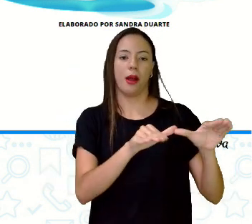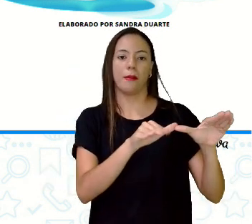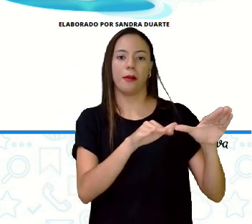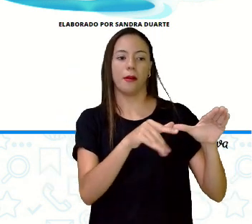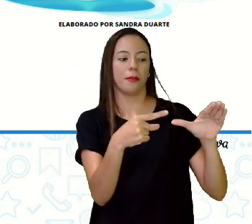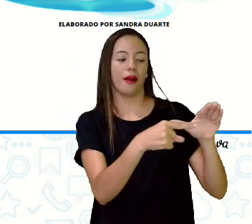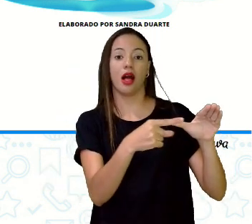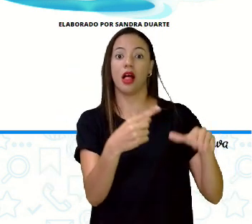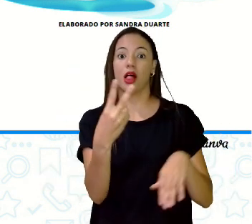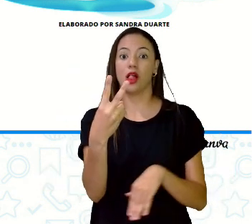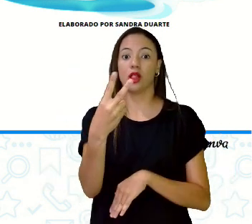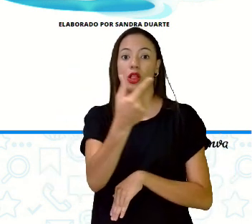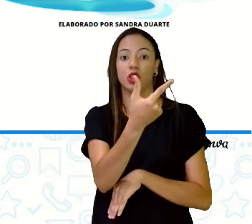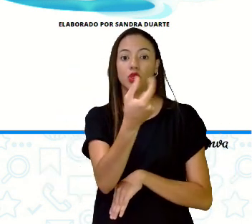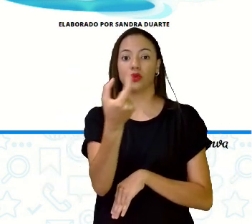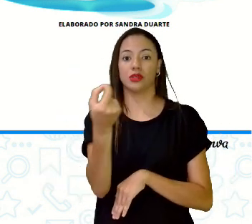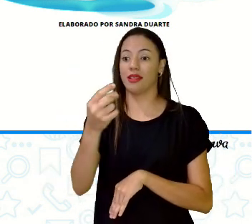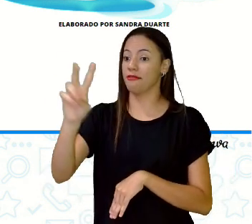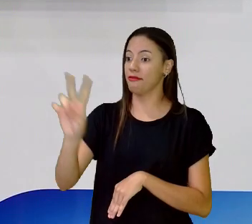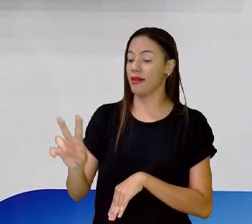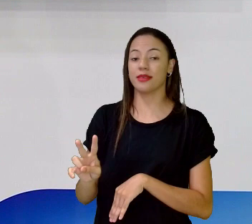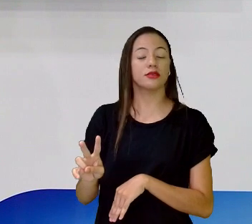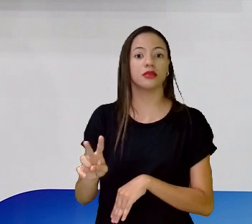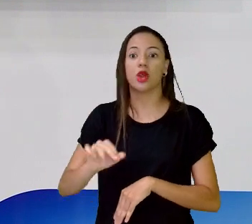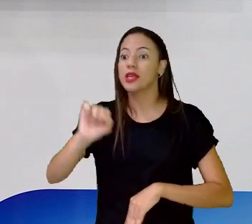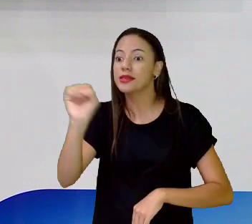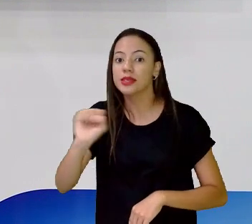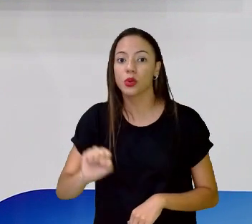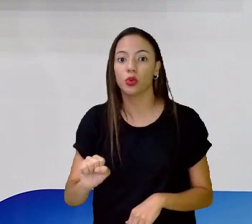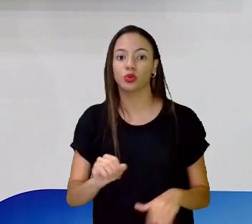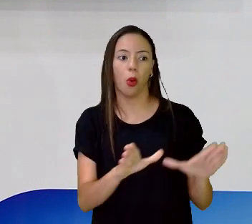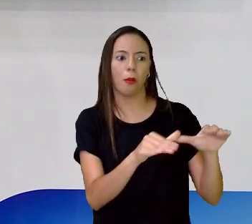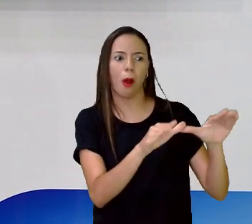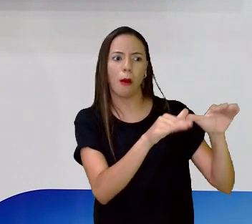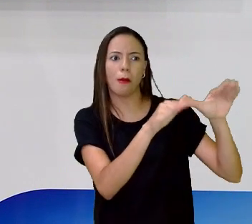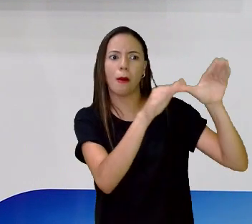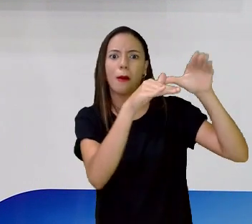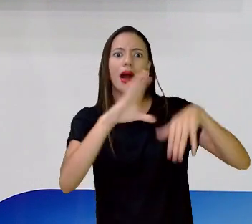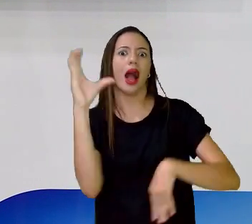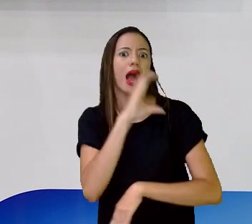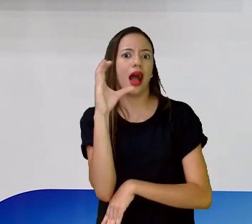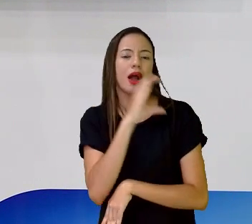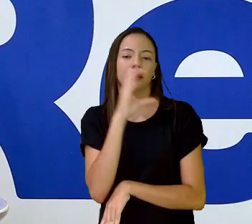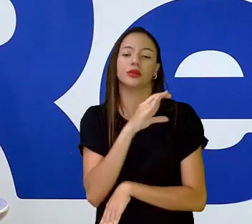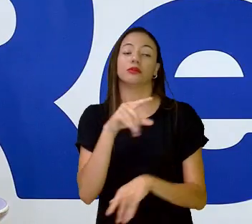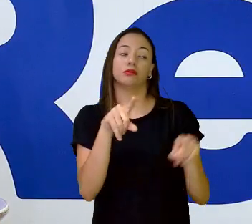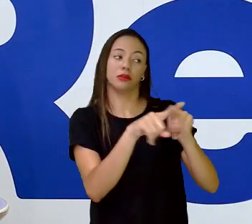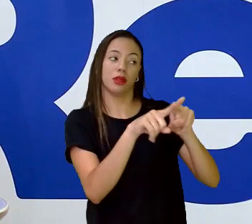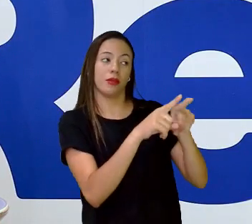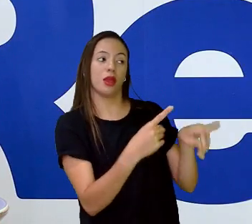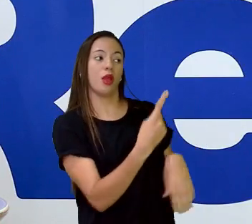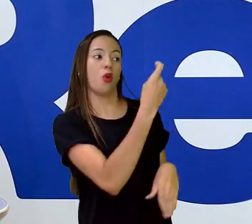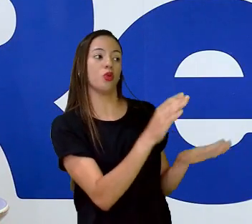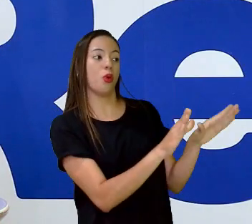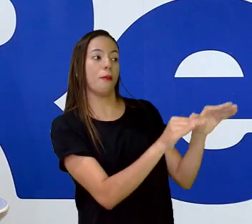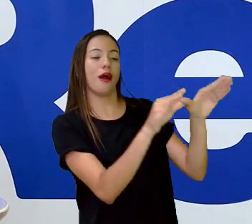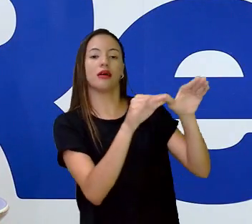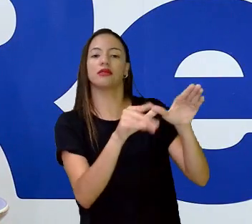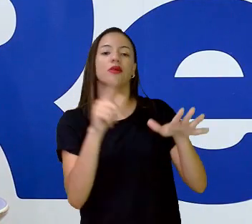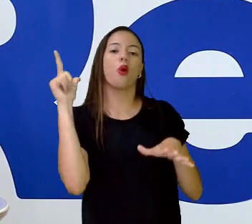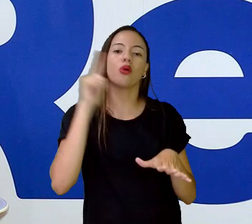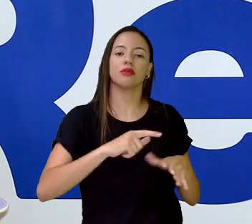200 vezes por segundo. Que interessante, né? Rapidíssimo, né? E ele é o único pássaro que ele consegue voar para trás.